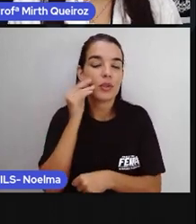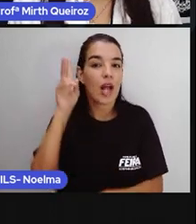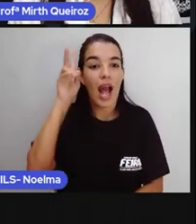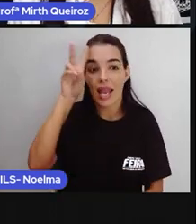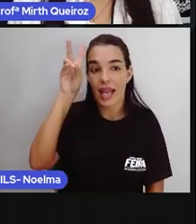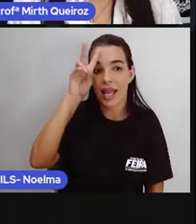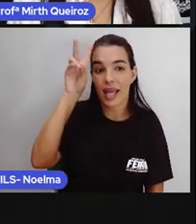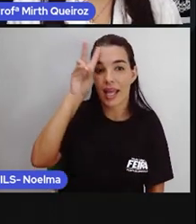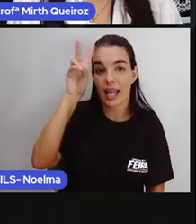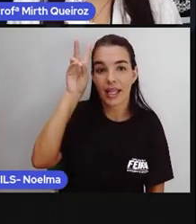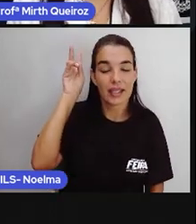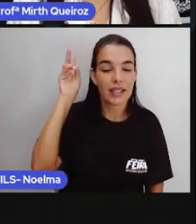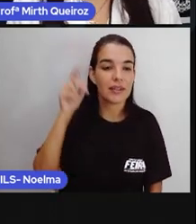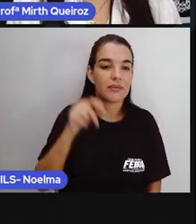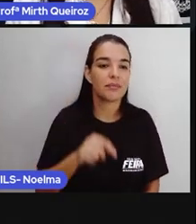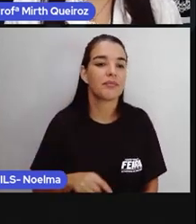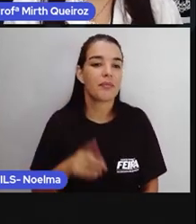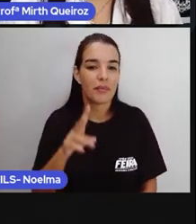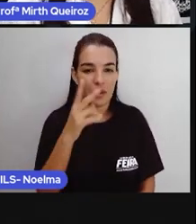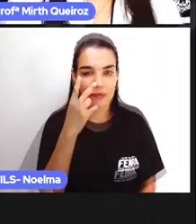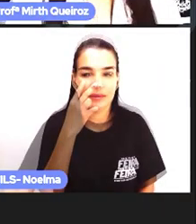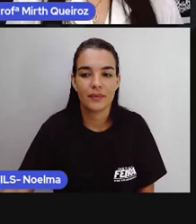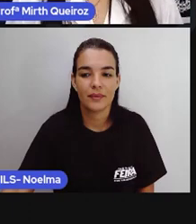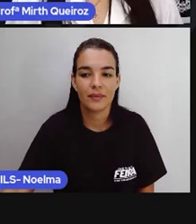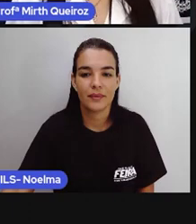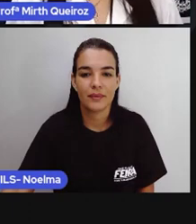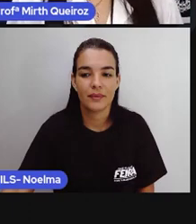minhacão do pai. Vamos lá?